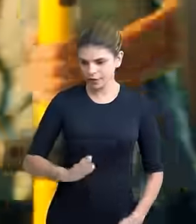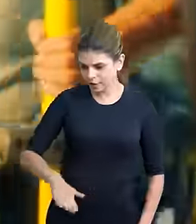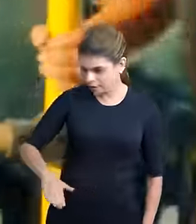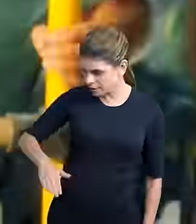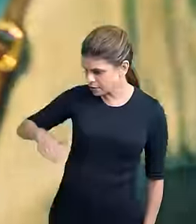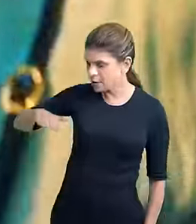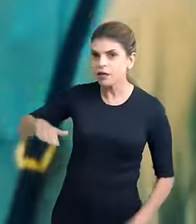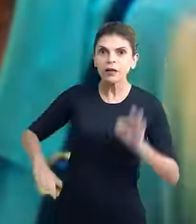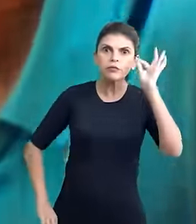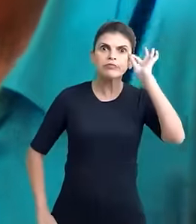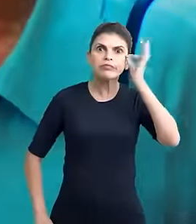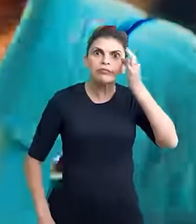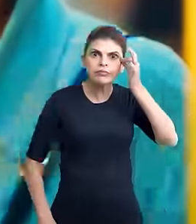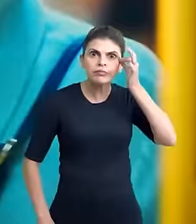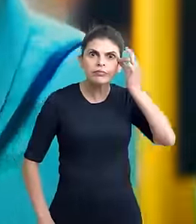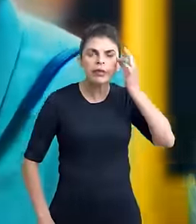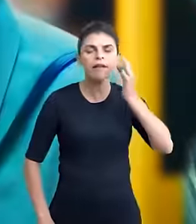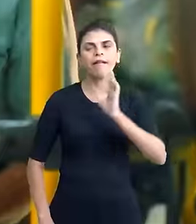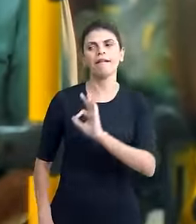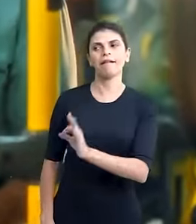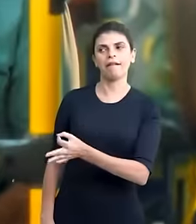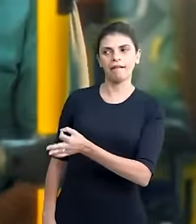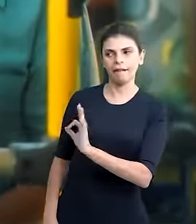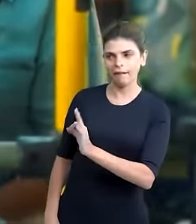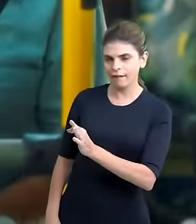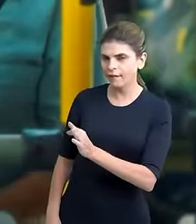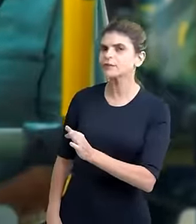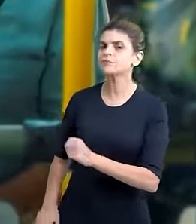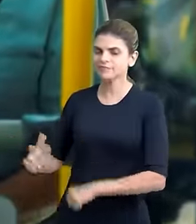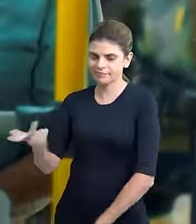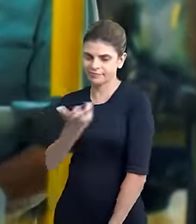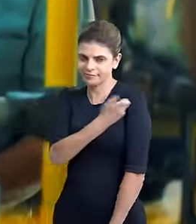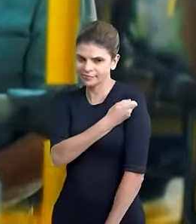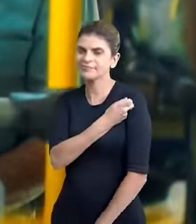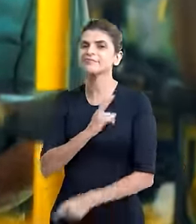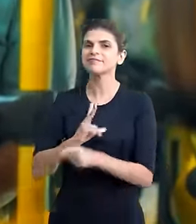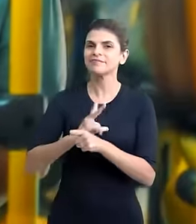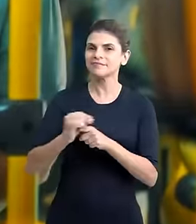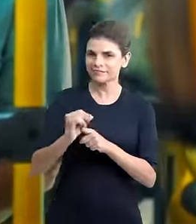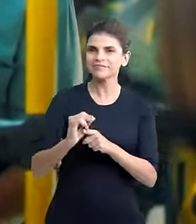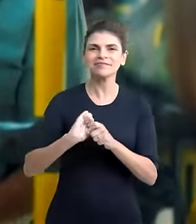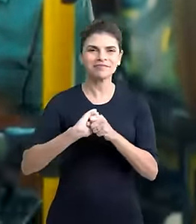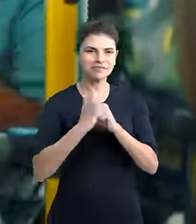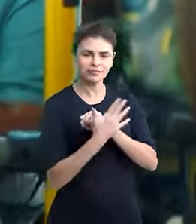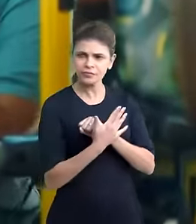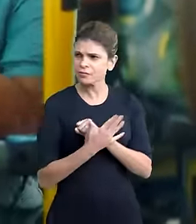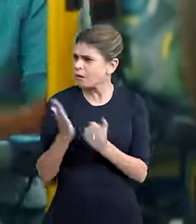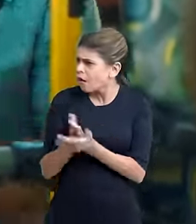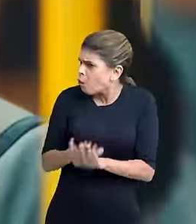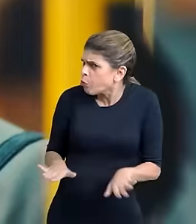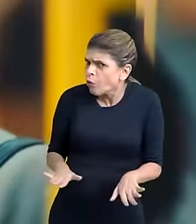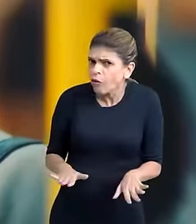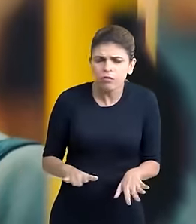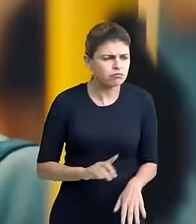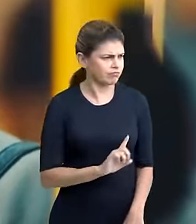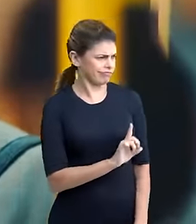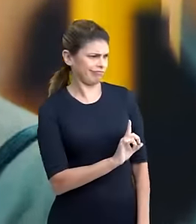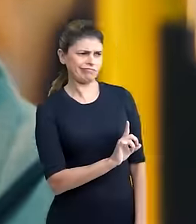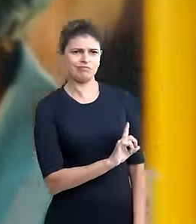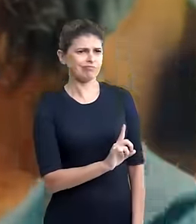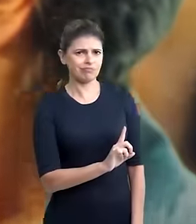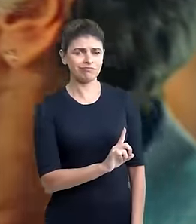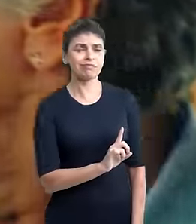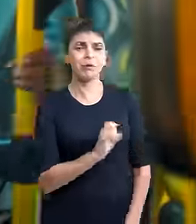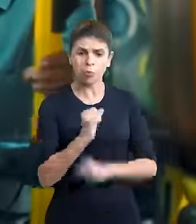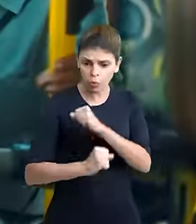Como ela cresceu! É, dona Zilda, já está indo até tomar vacina contra a Covid-19. Mas isso já não acabou? Não,